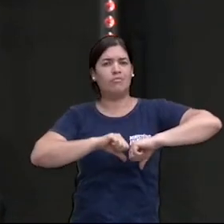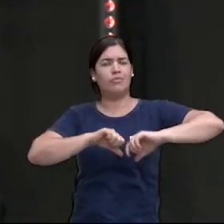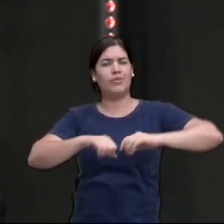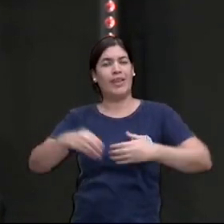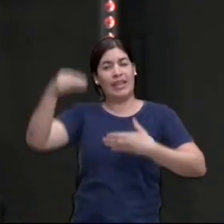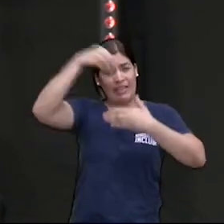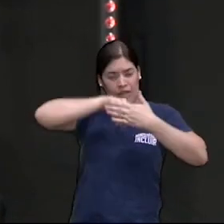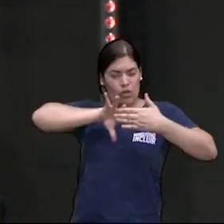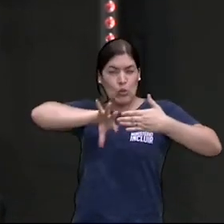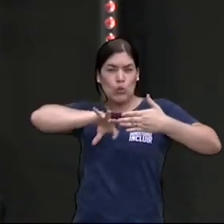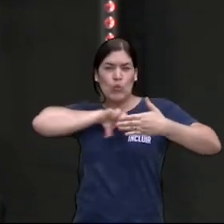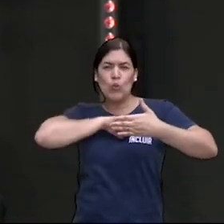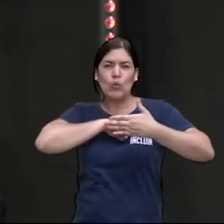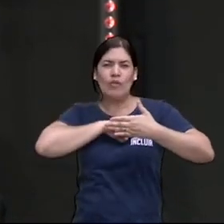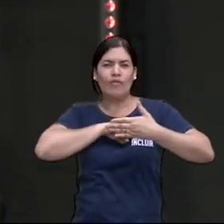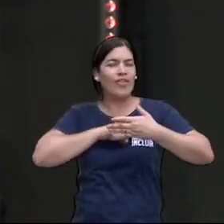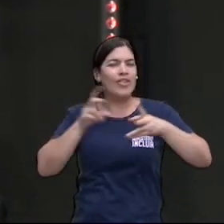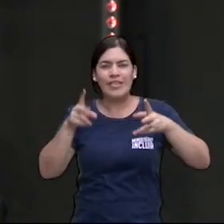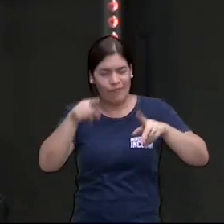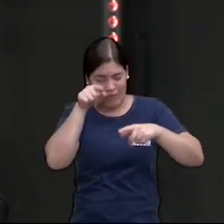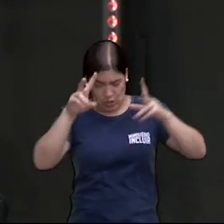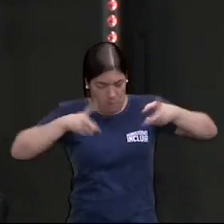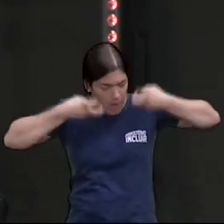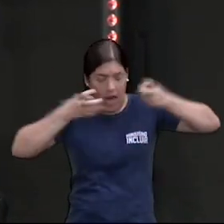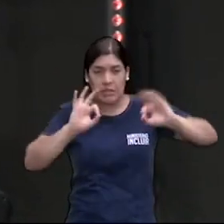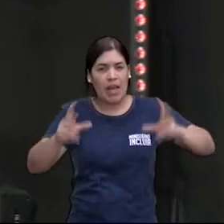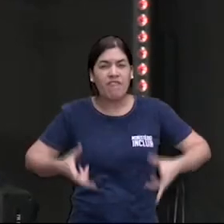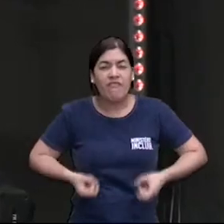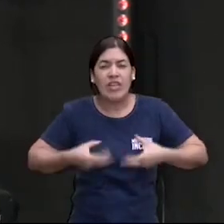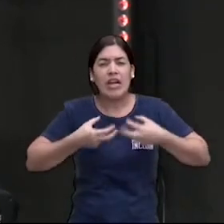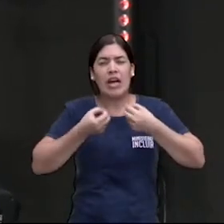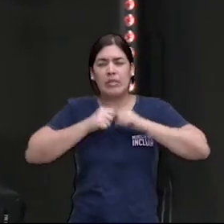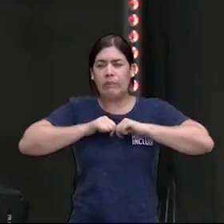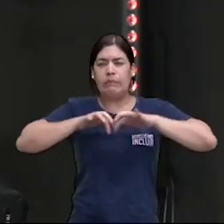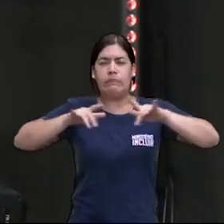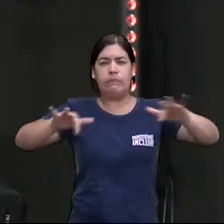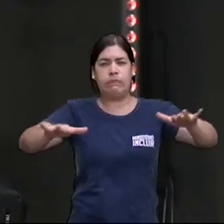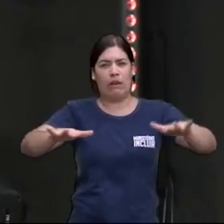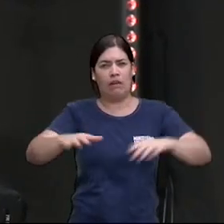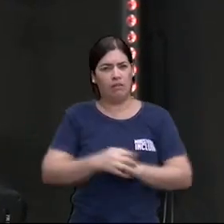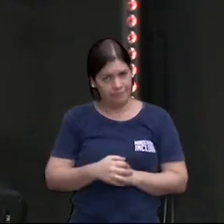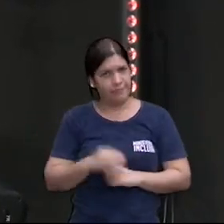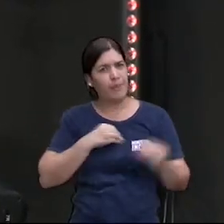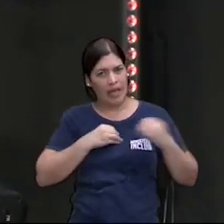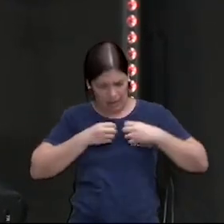o quanto ele está corroendo você. É um câncer que está se expandindo, e você está jogando bola,